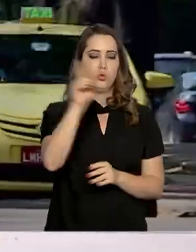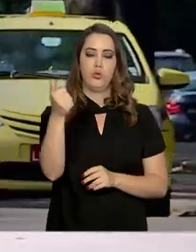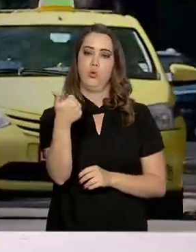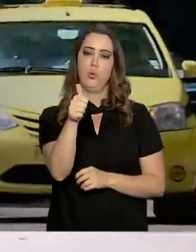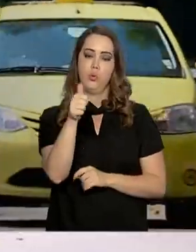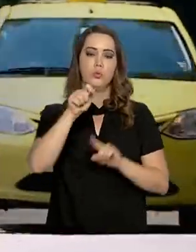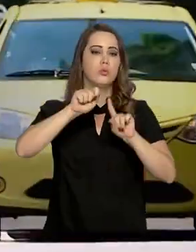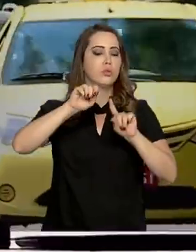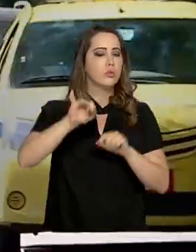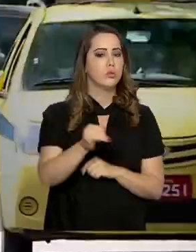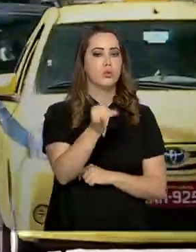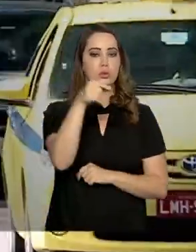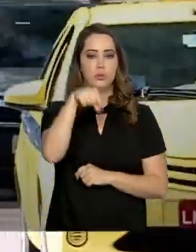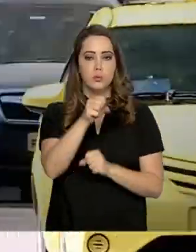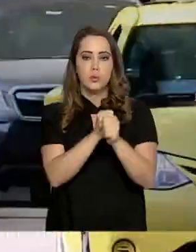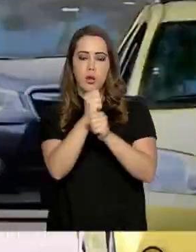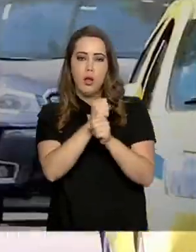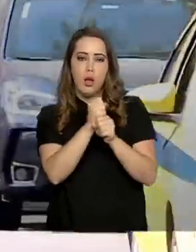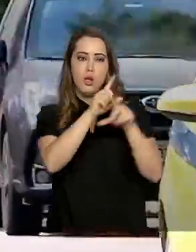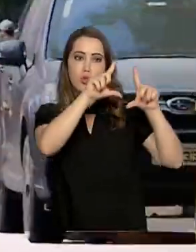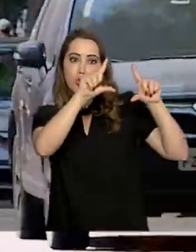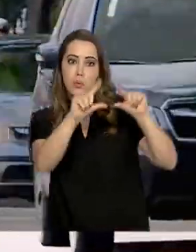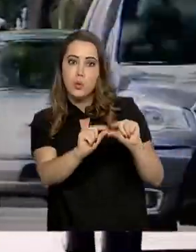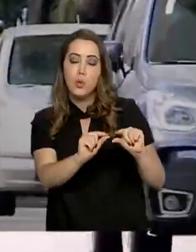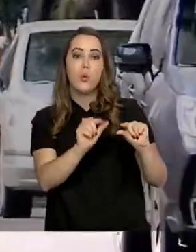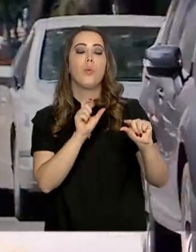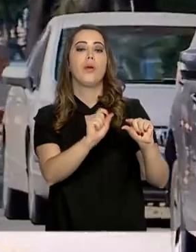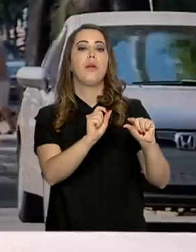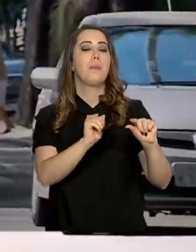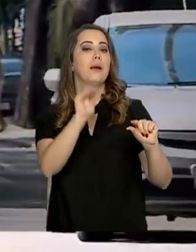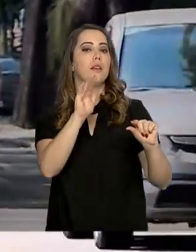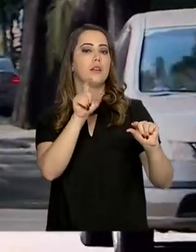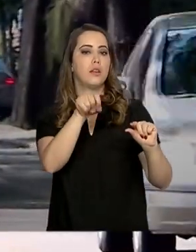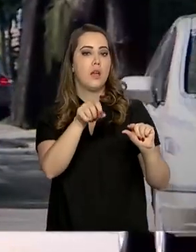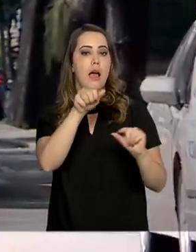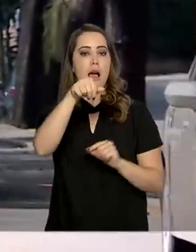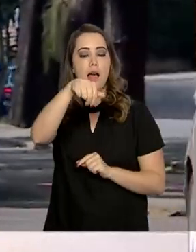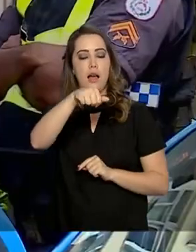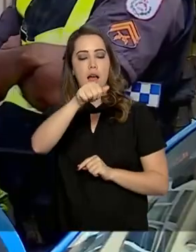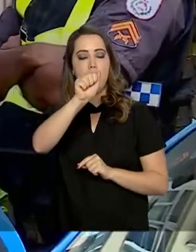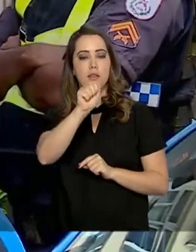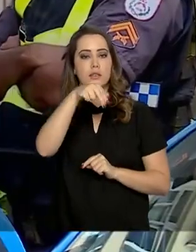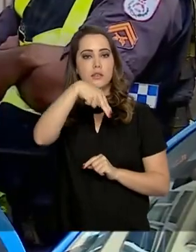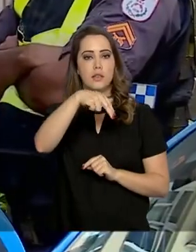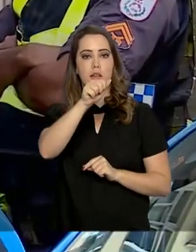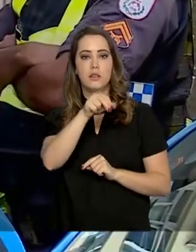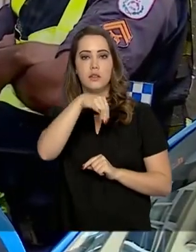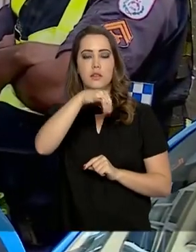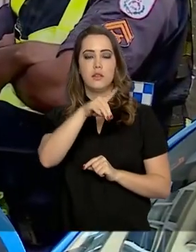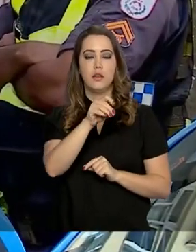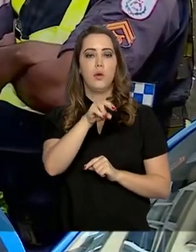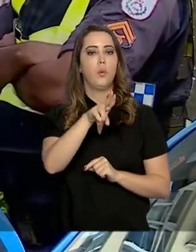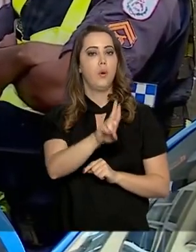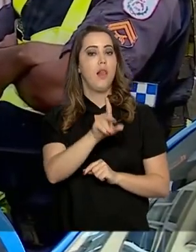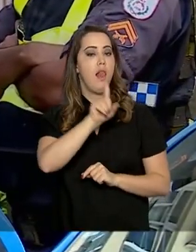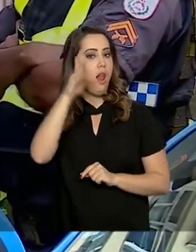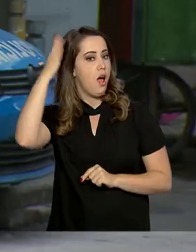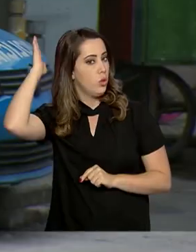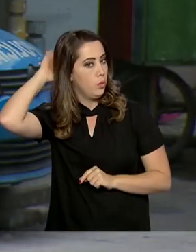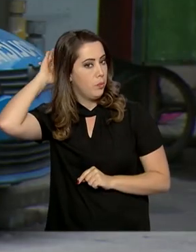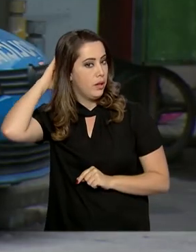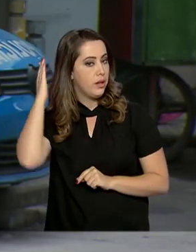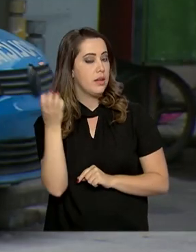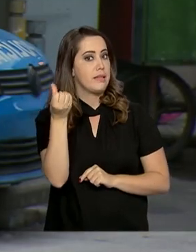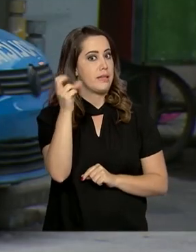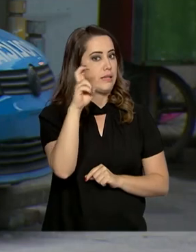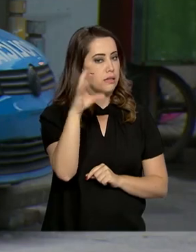janeiro deste ano. As maiores reduções foram em Anarindeua, no Pará, com queda de 65%, e